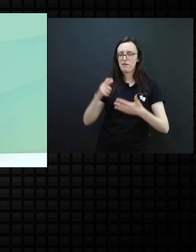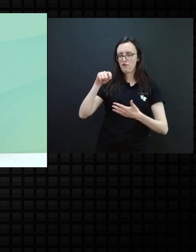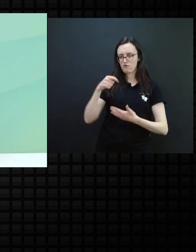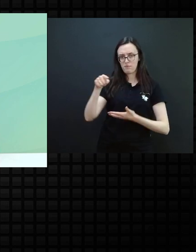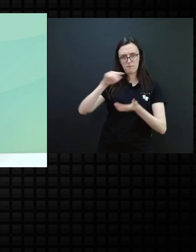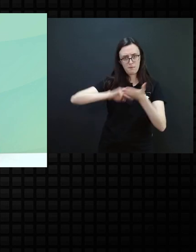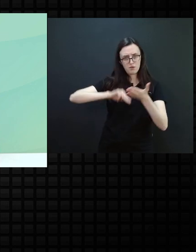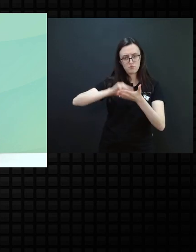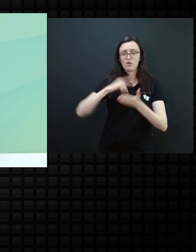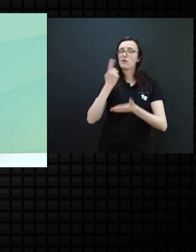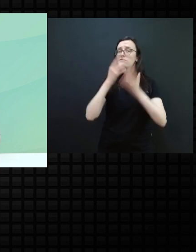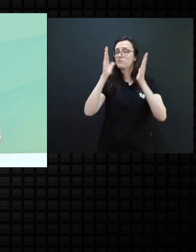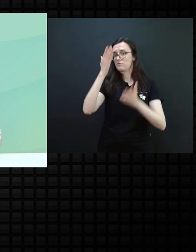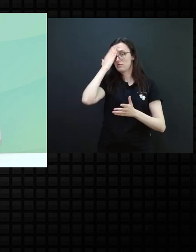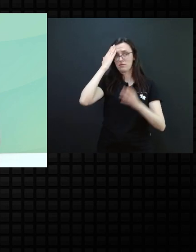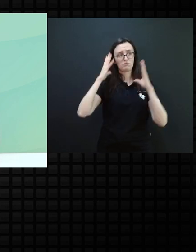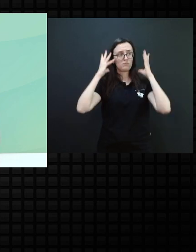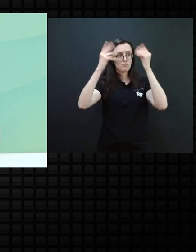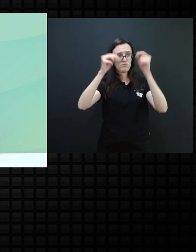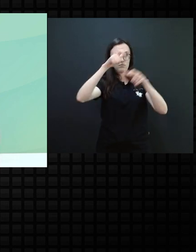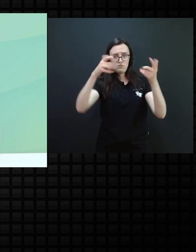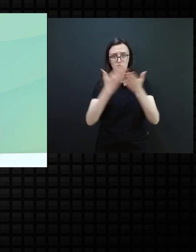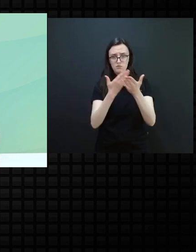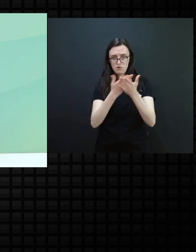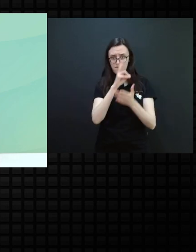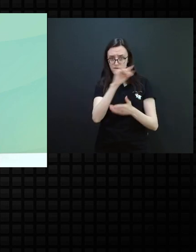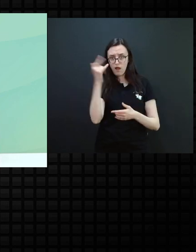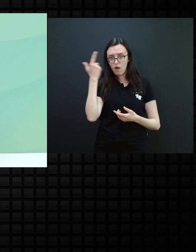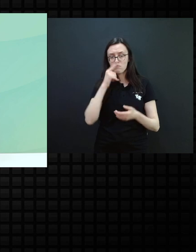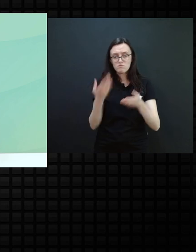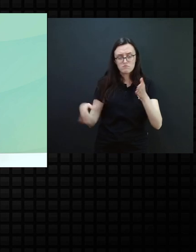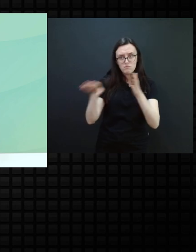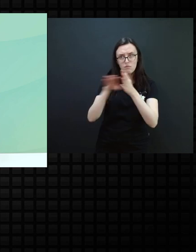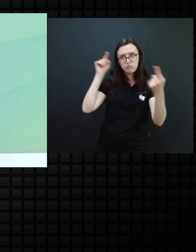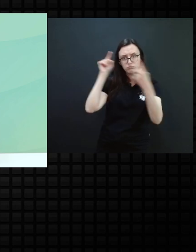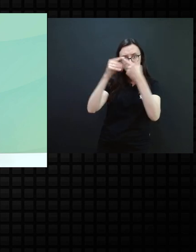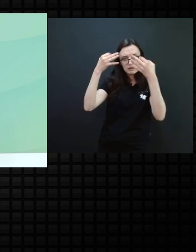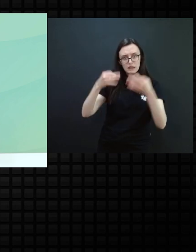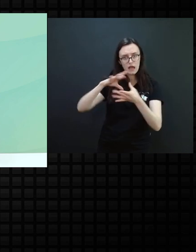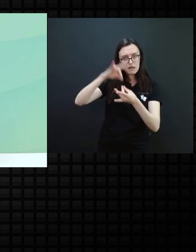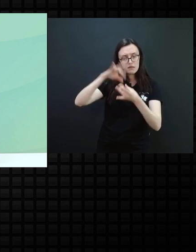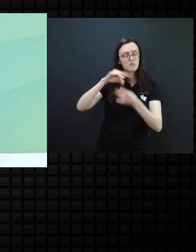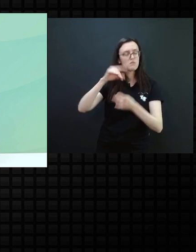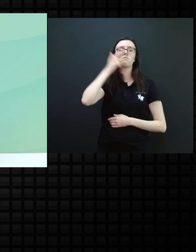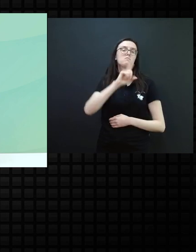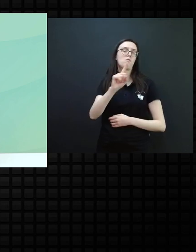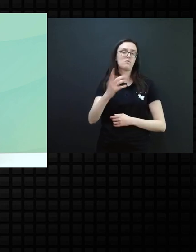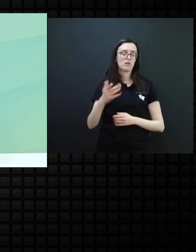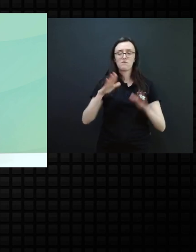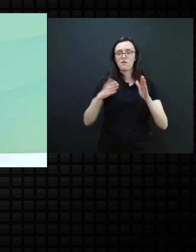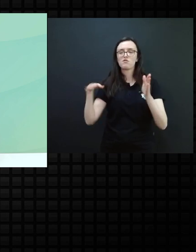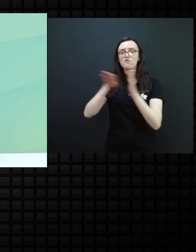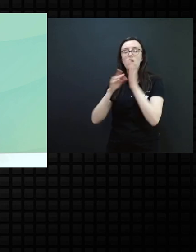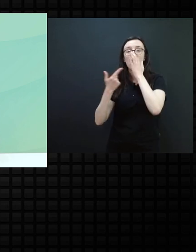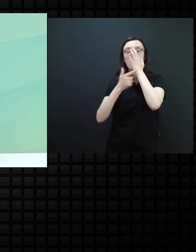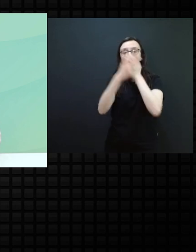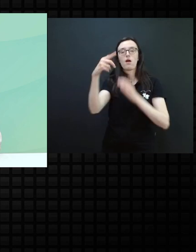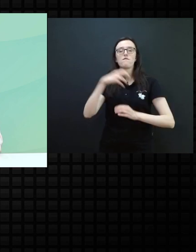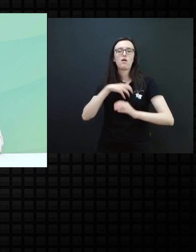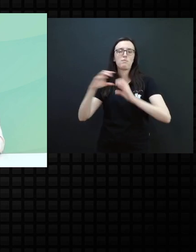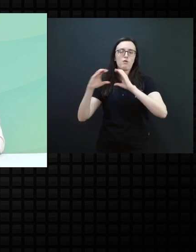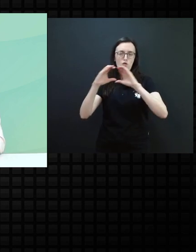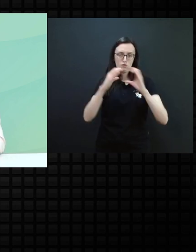que não é todos os estudantes que vão chegar, que você vai conseguir chegar no abstrato. Você vai chegar em outras formas de